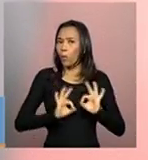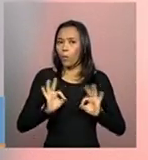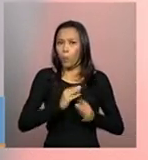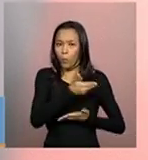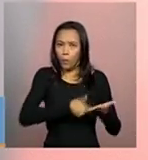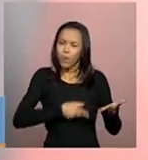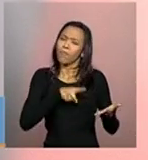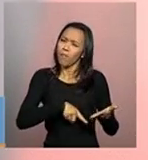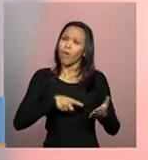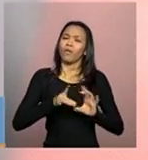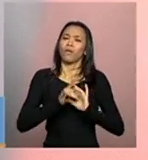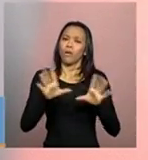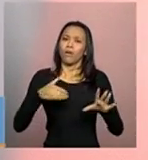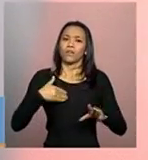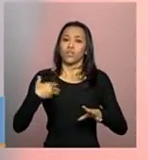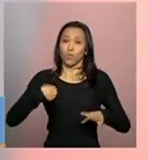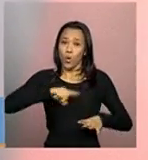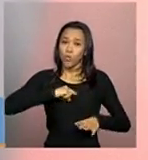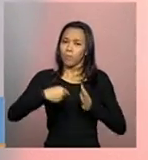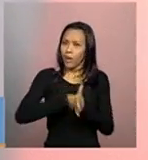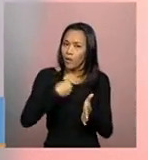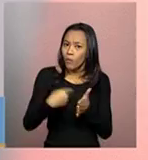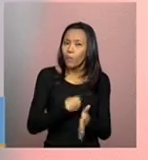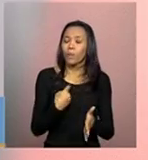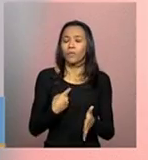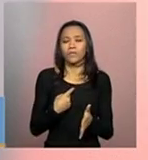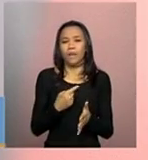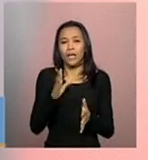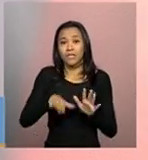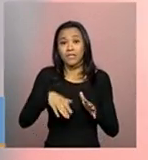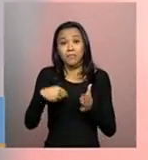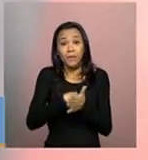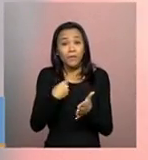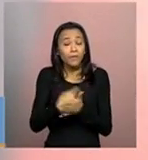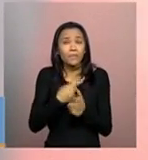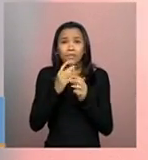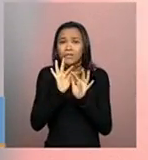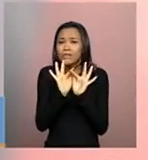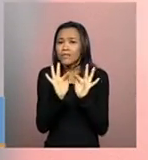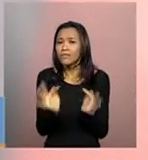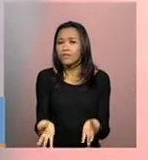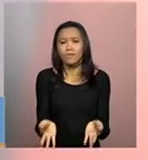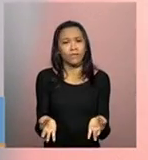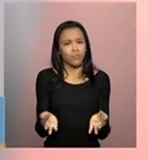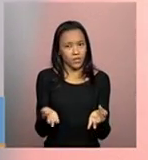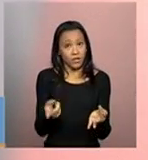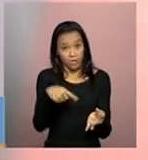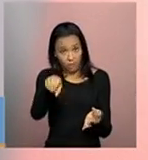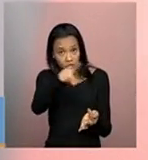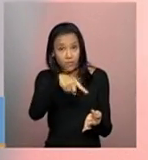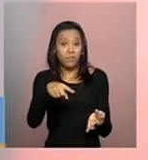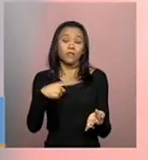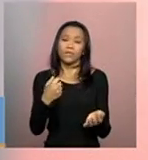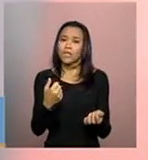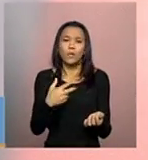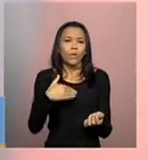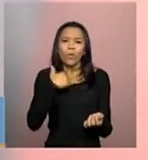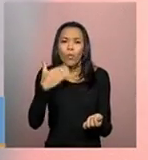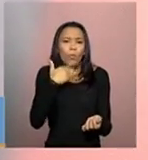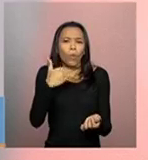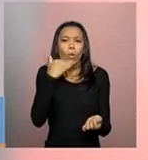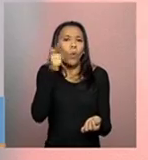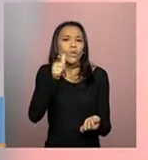que conte com a nossa equipe, que pergunte. Pode ser as questões mais simples, que nos peça, se não tiver tido acesso aos